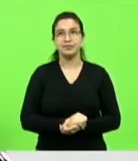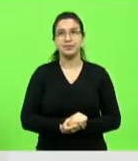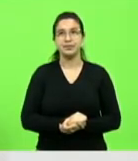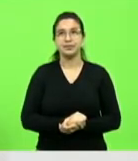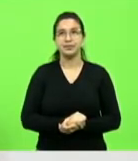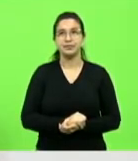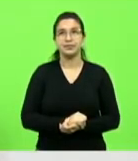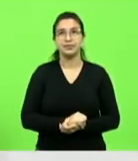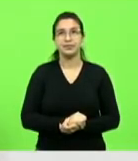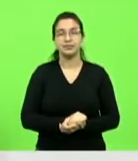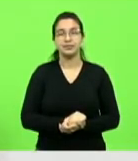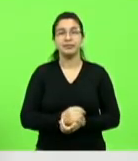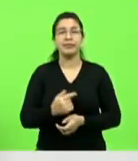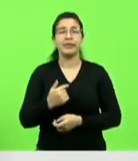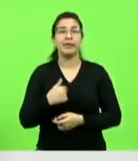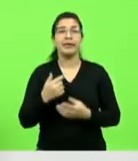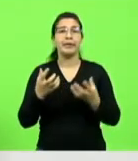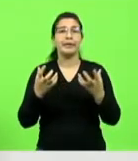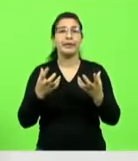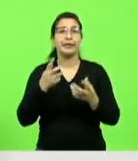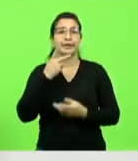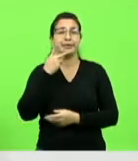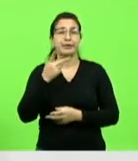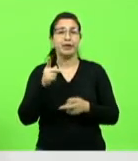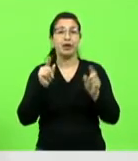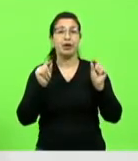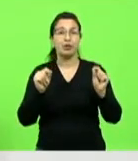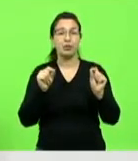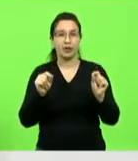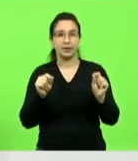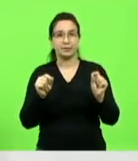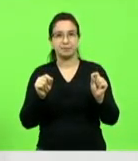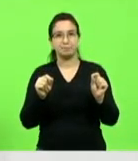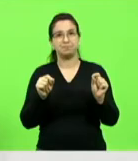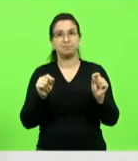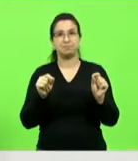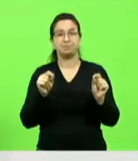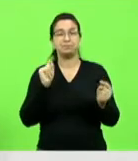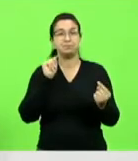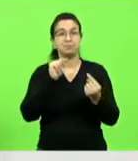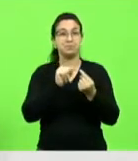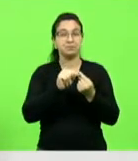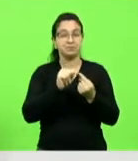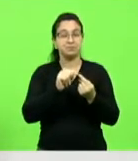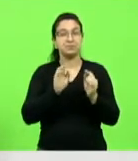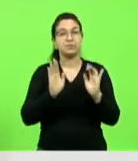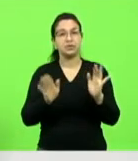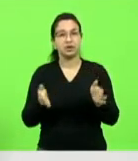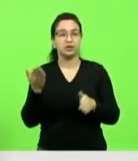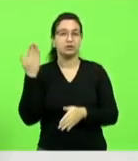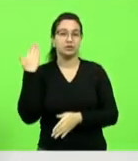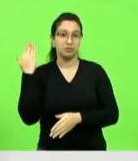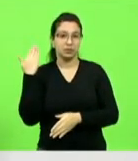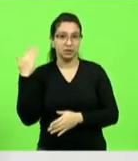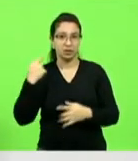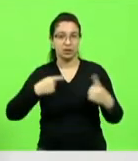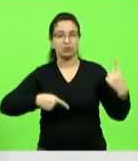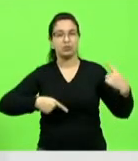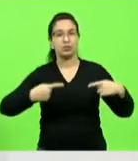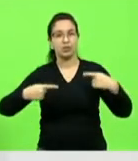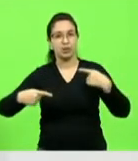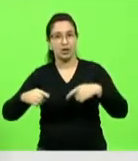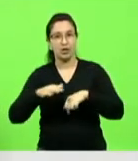Aonde eu quero chegar, senhores deputados, senhoras deputadas? Como disse aqui, nós já debatemos o assunto